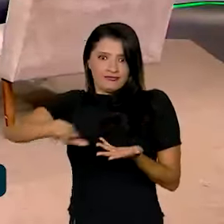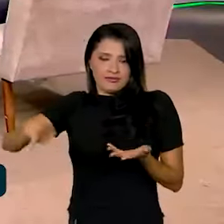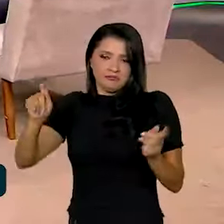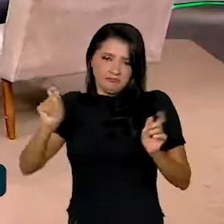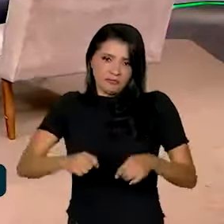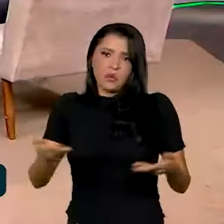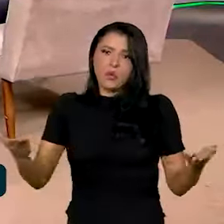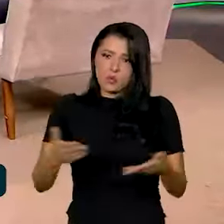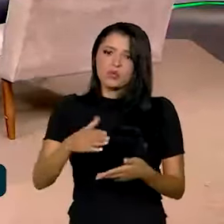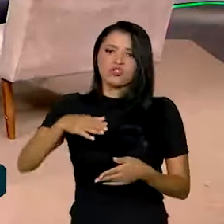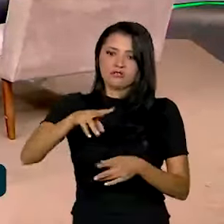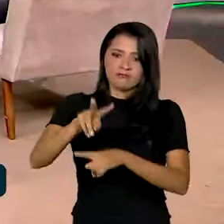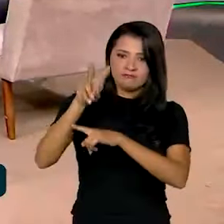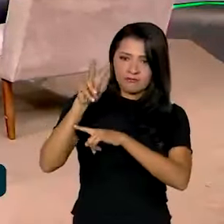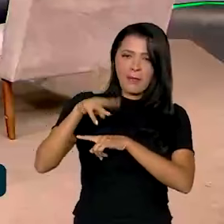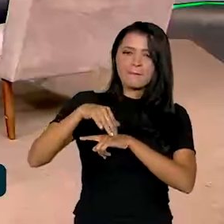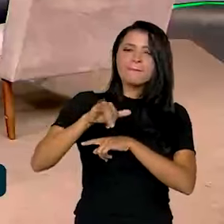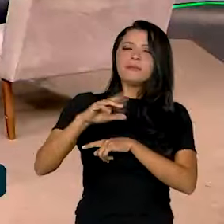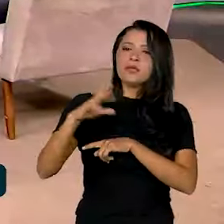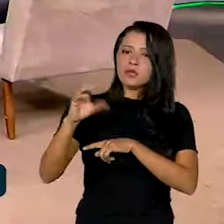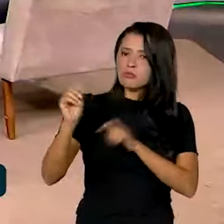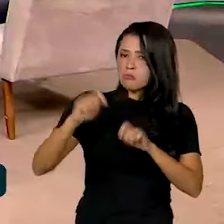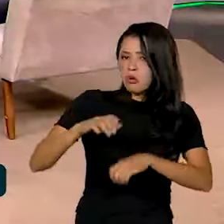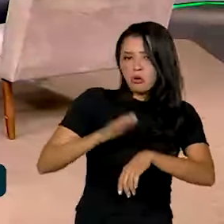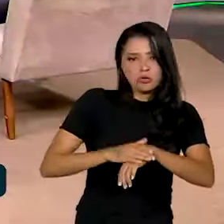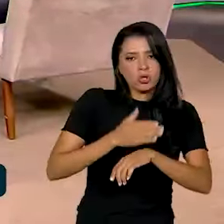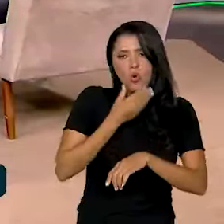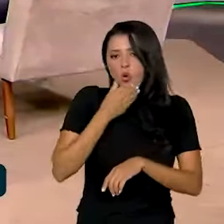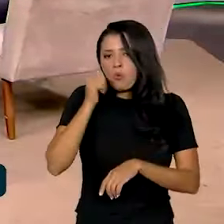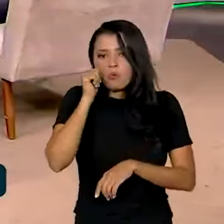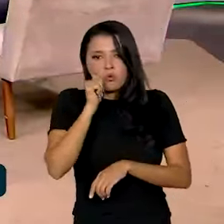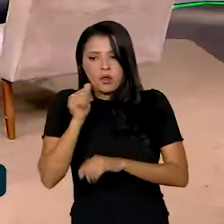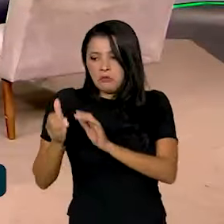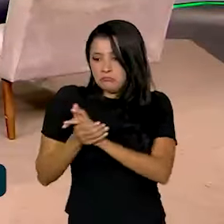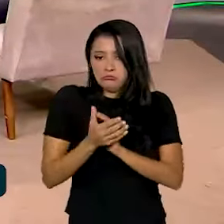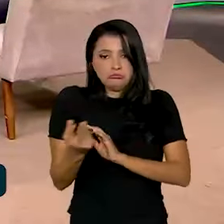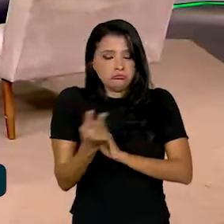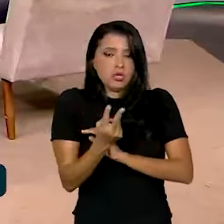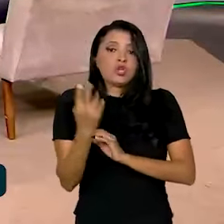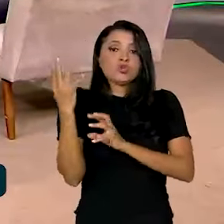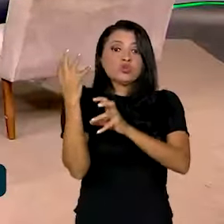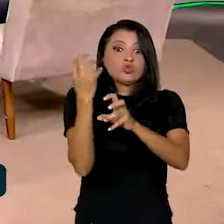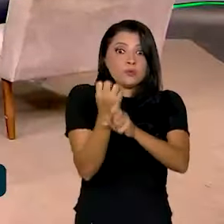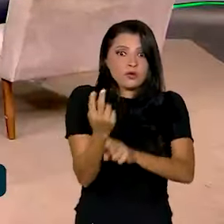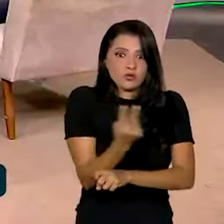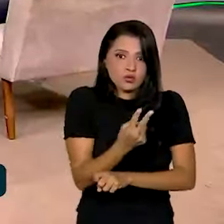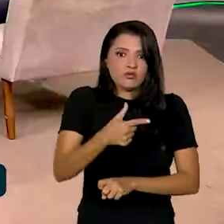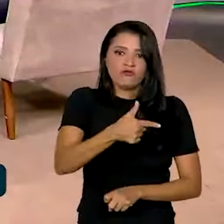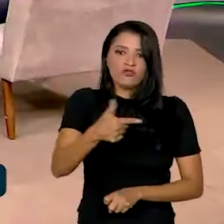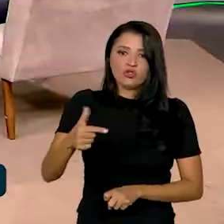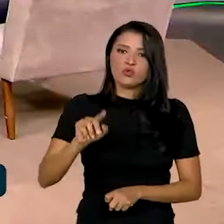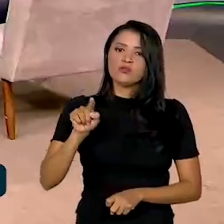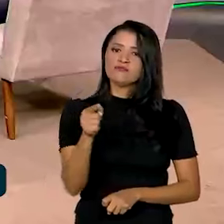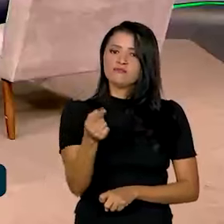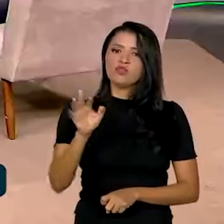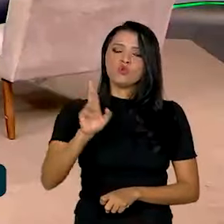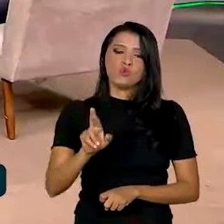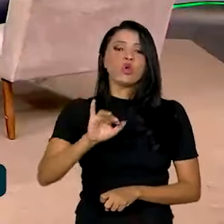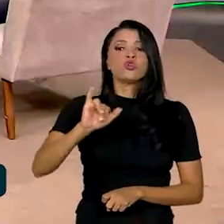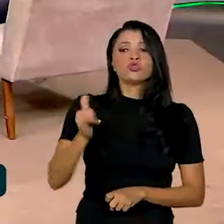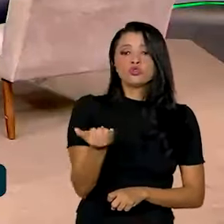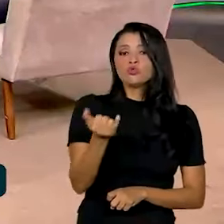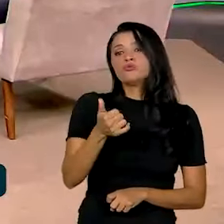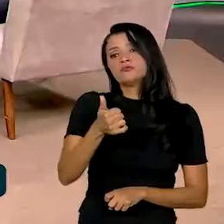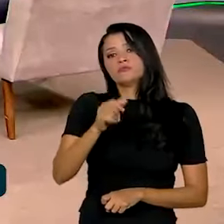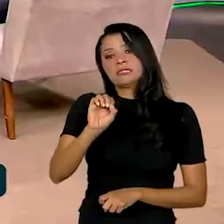possa ser tomado pela mulher ou pelo marido, somados da R$ 22 mil, com juros de 0,5% e